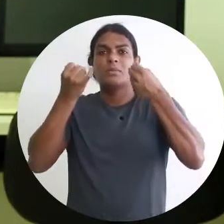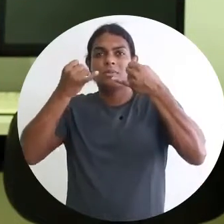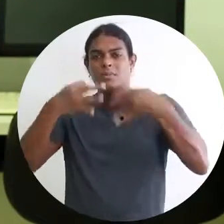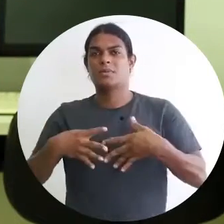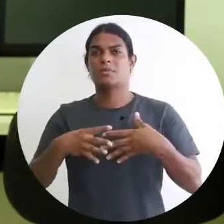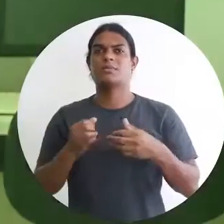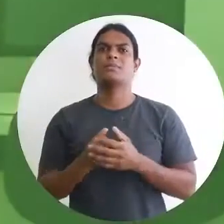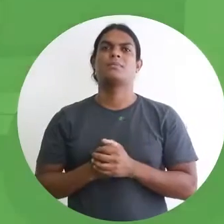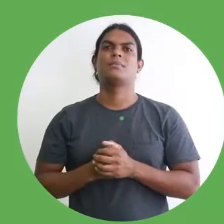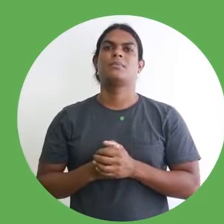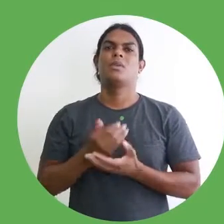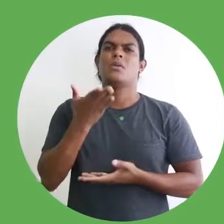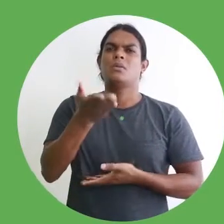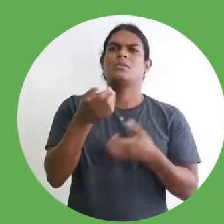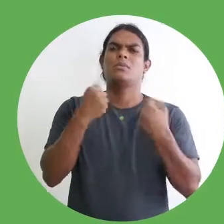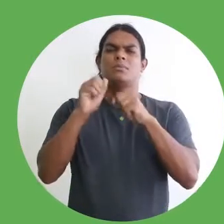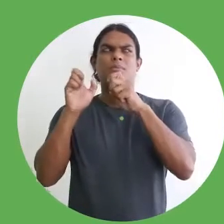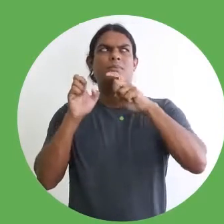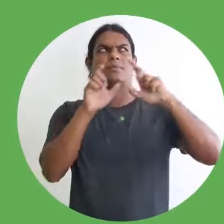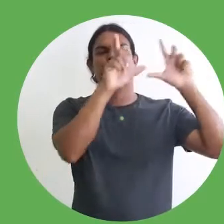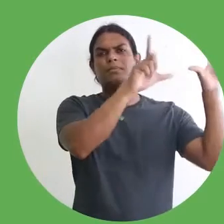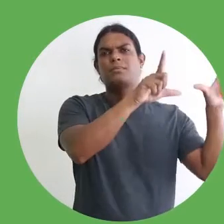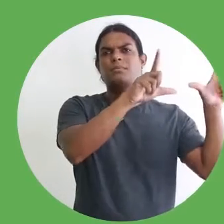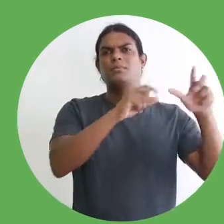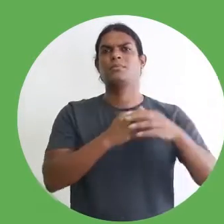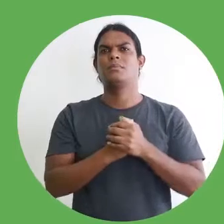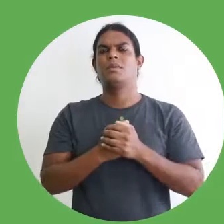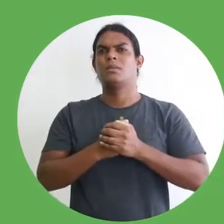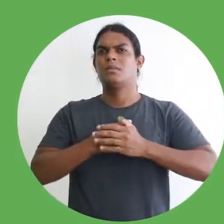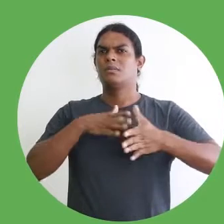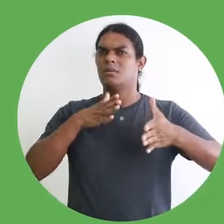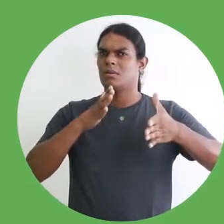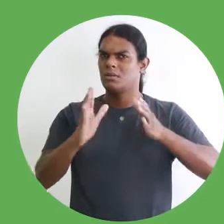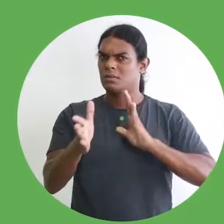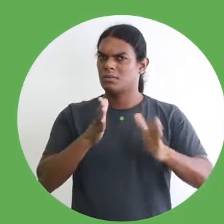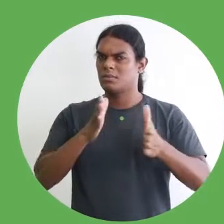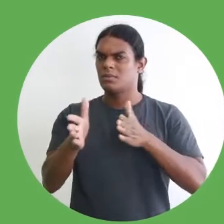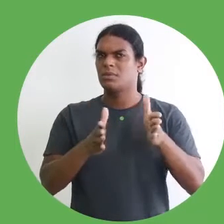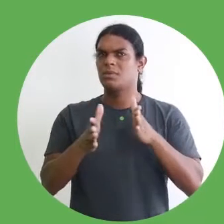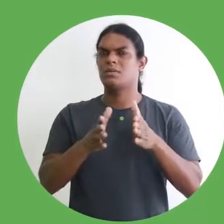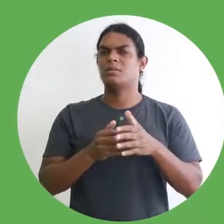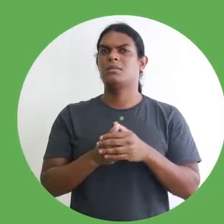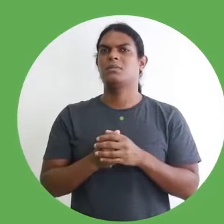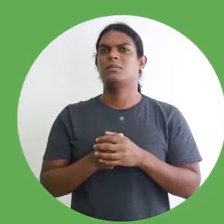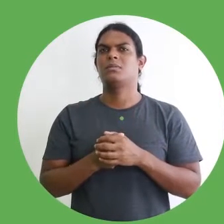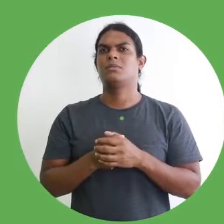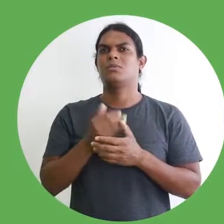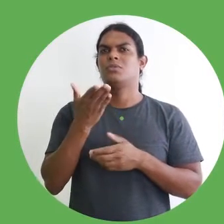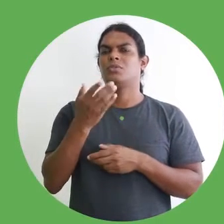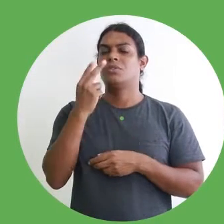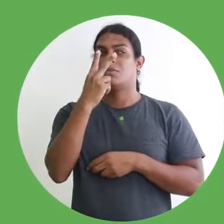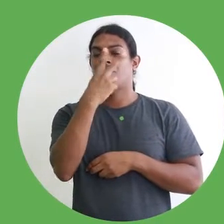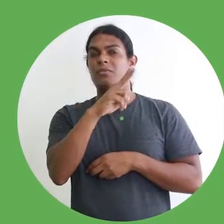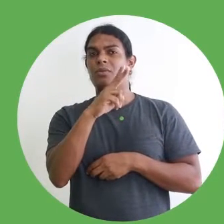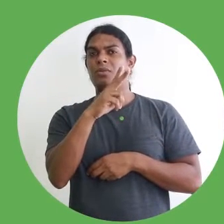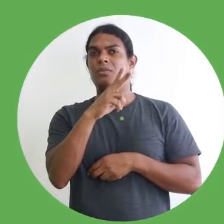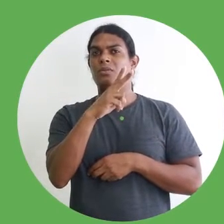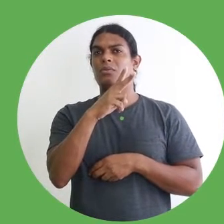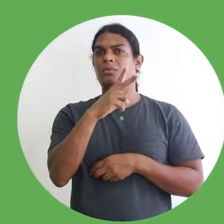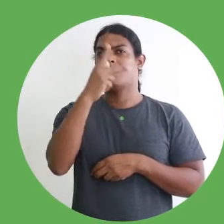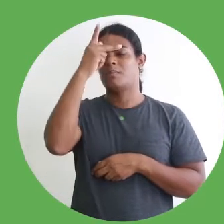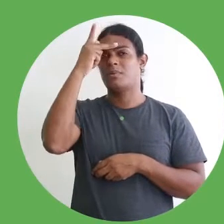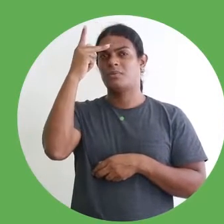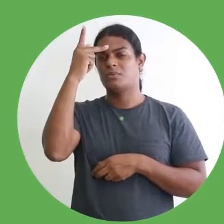Como vocês podem ver aí nesse próximo slide, da questão da acessibilidade estrutural, vocês veem uma pessoa com deficiência física